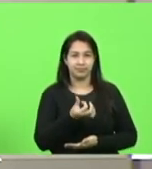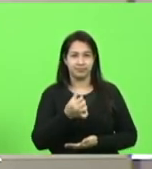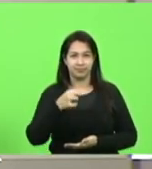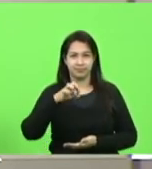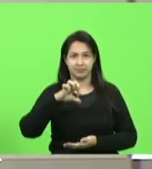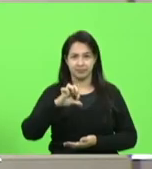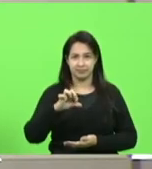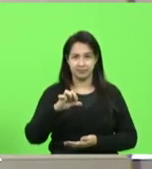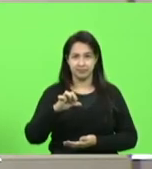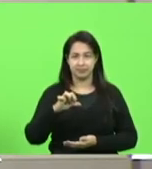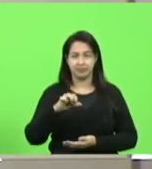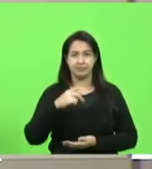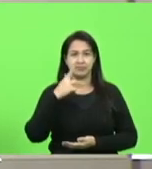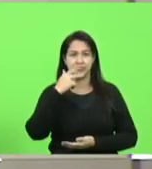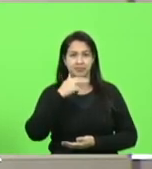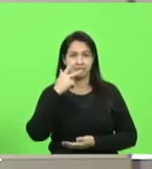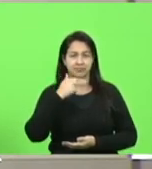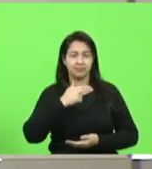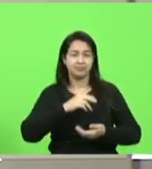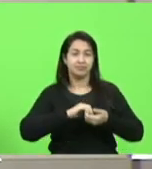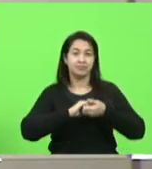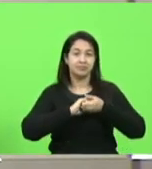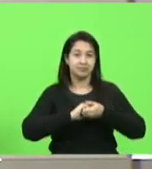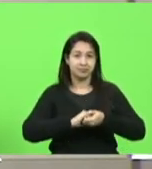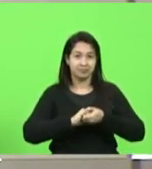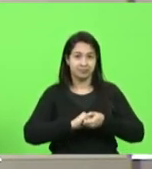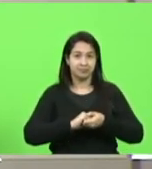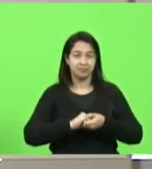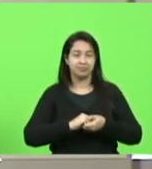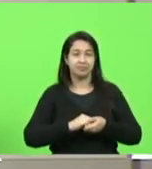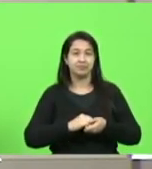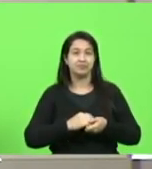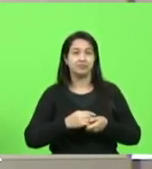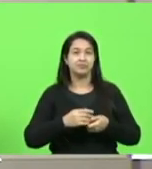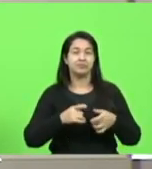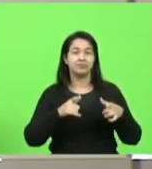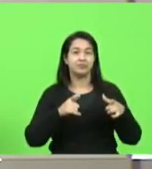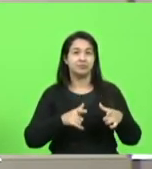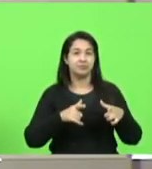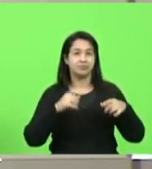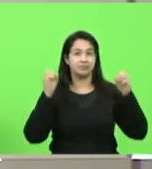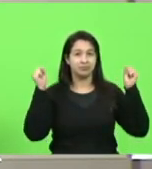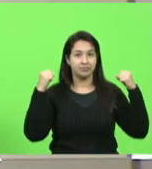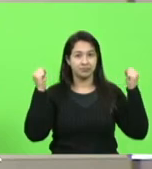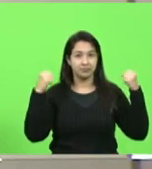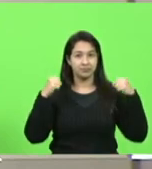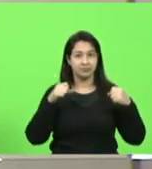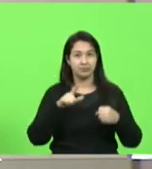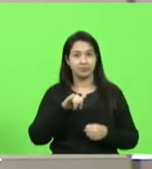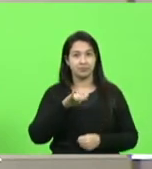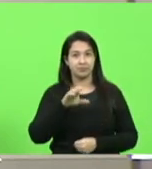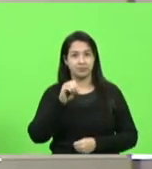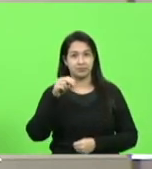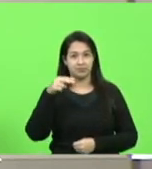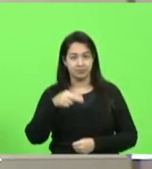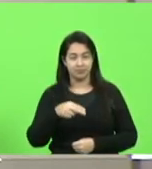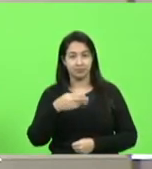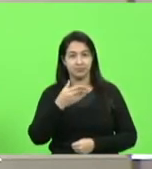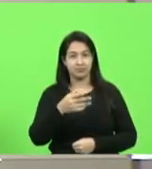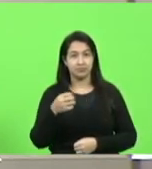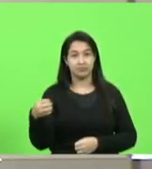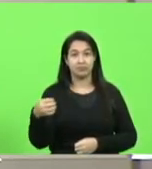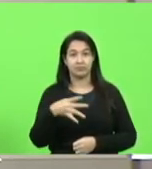deputado Kennedy Nunes, cumprimenta o Lions Club de Xancherê, inovação, pela aposta à nova diretoria.